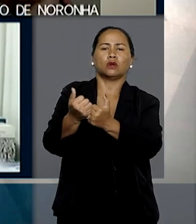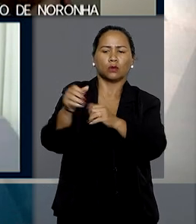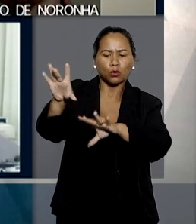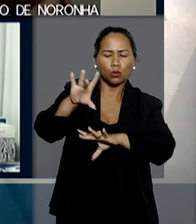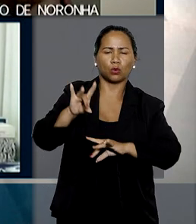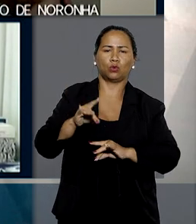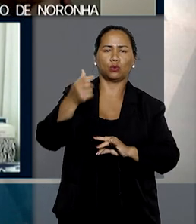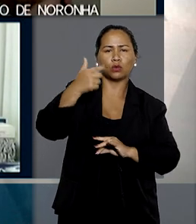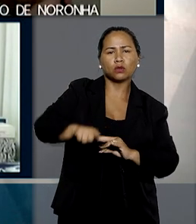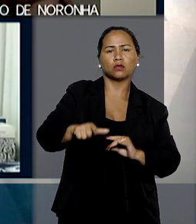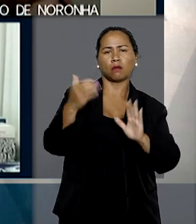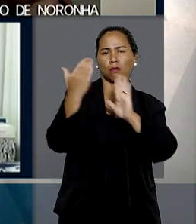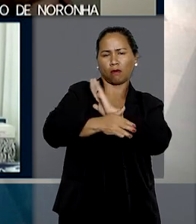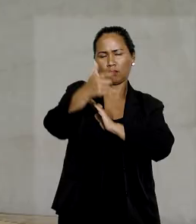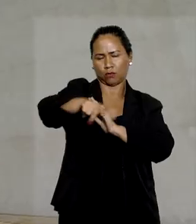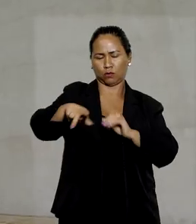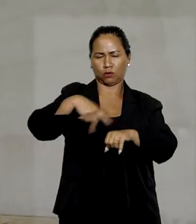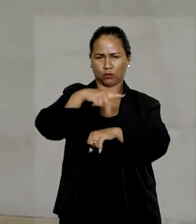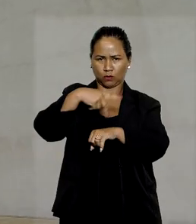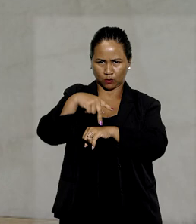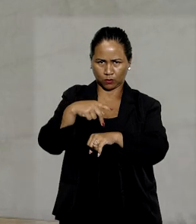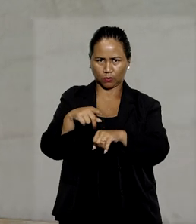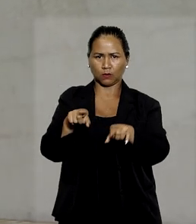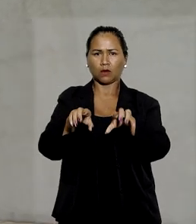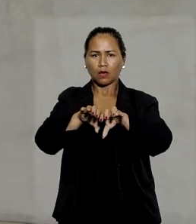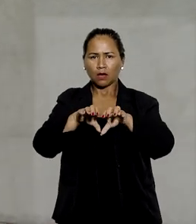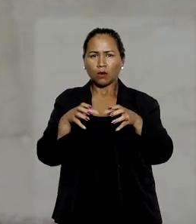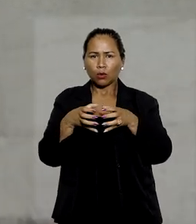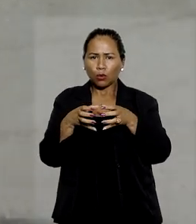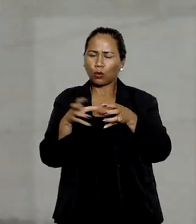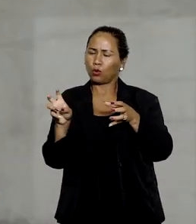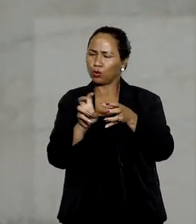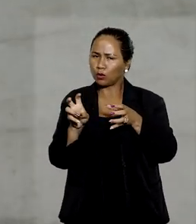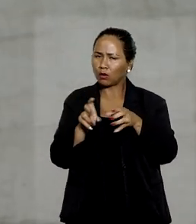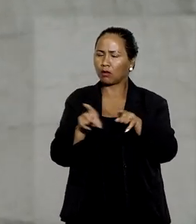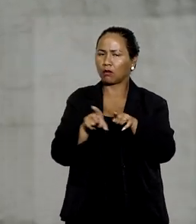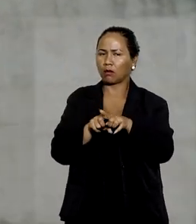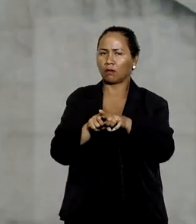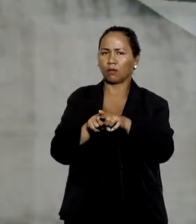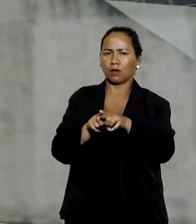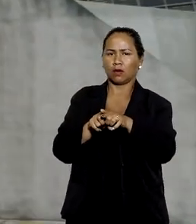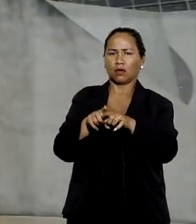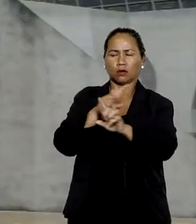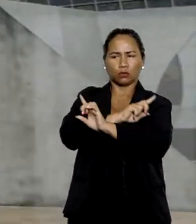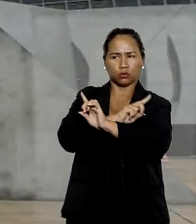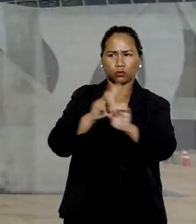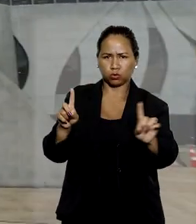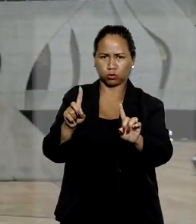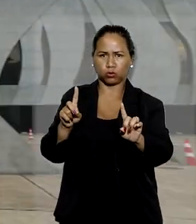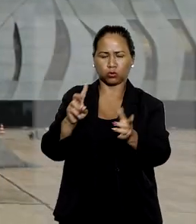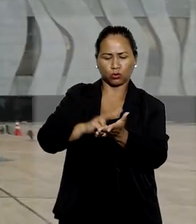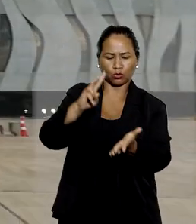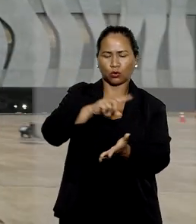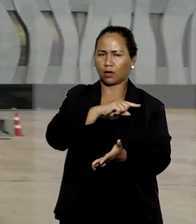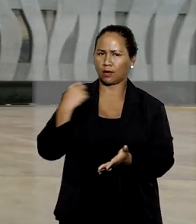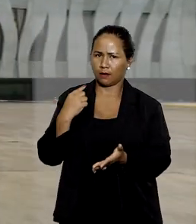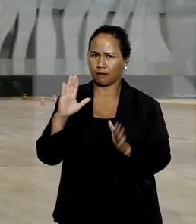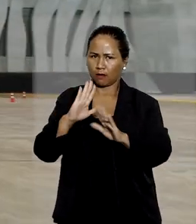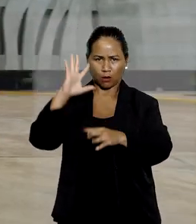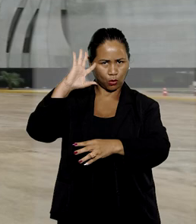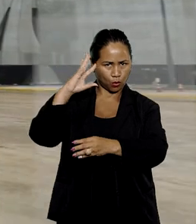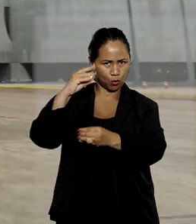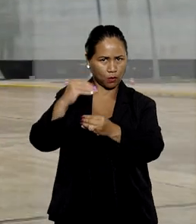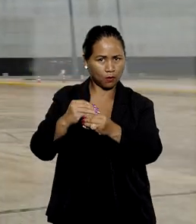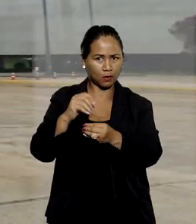de provas em outros países. O colegiado rejeitou ainda a tese defensiva de prescrição por entender que a